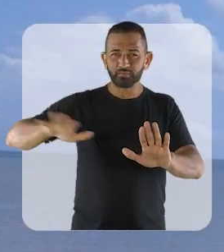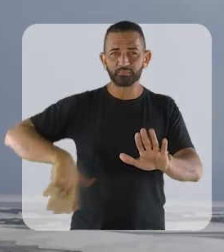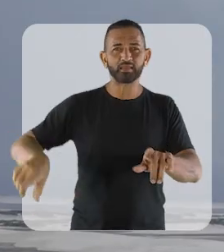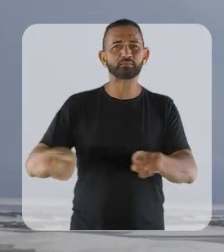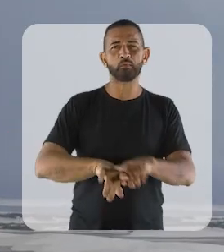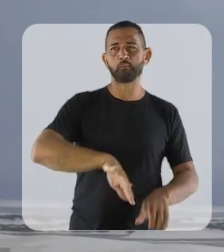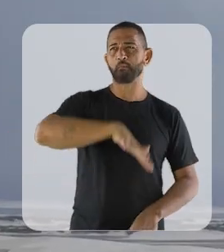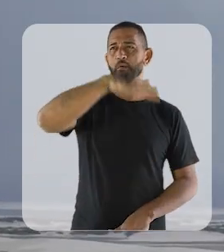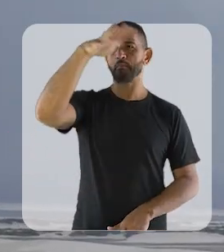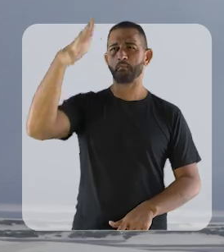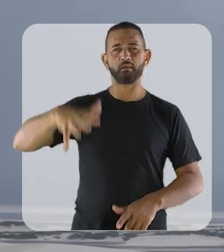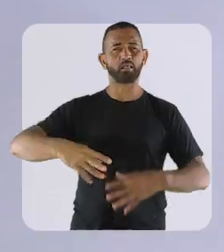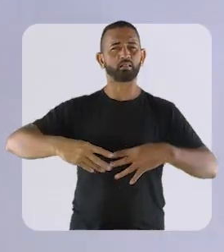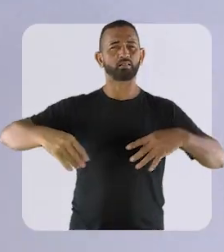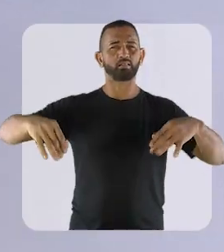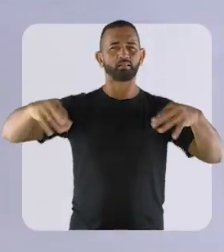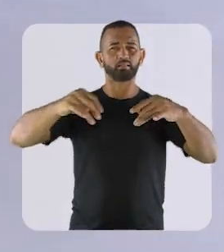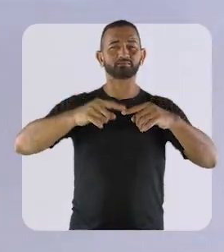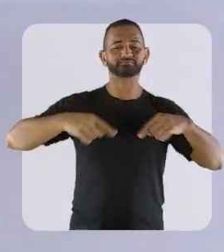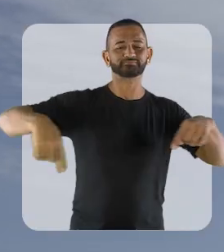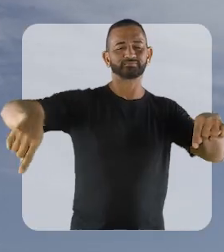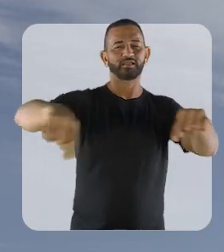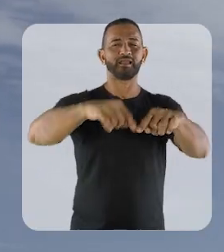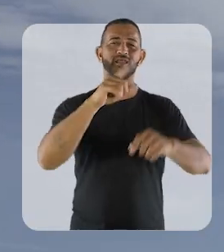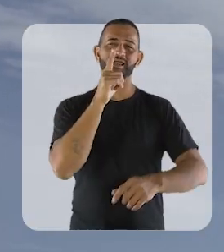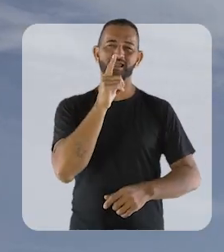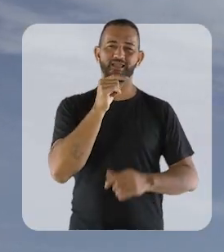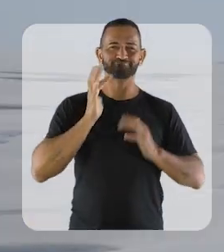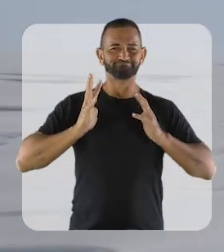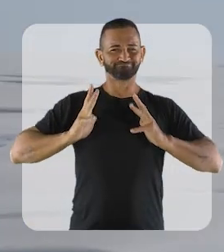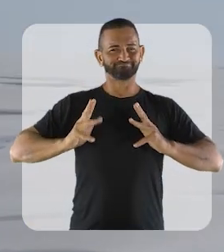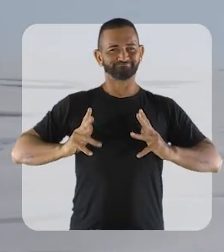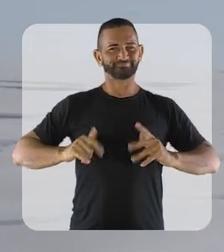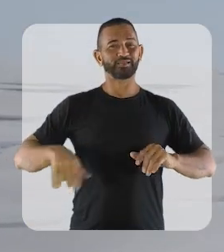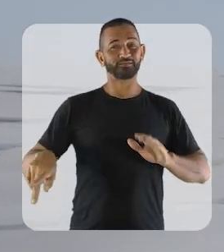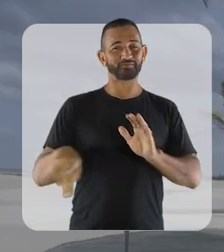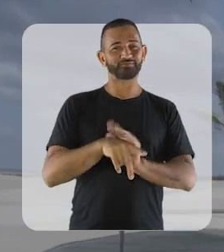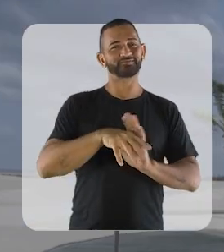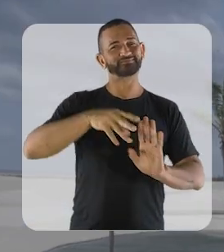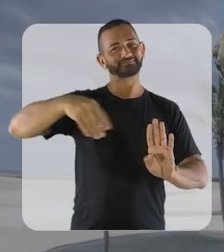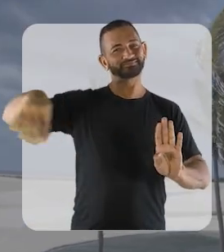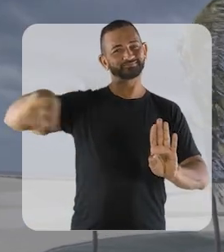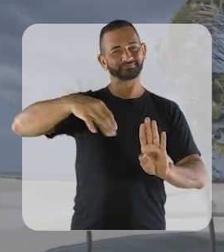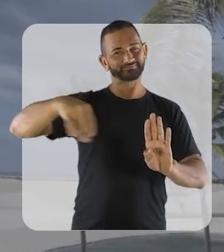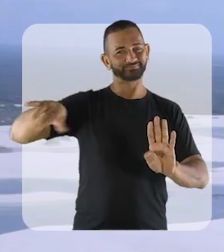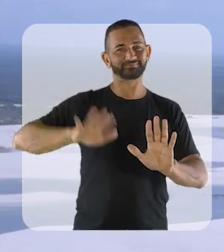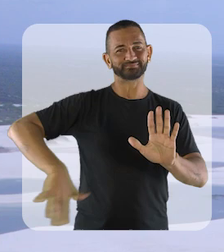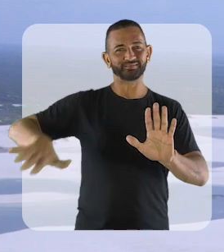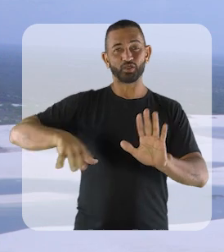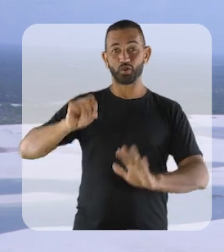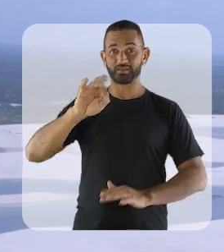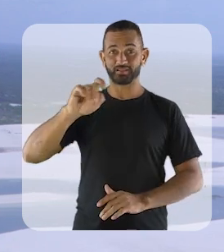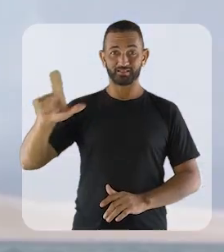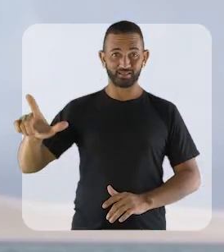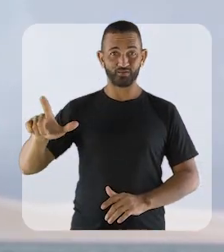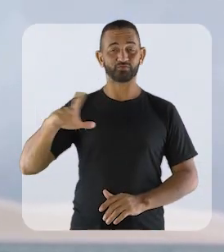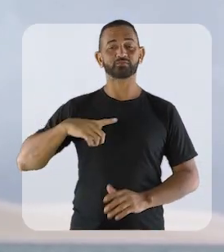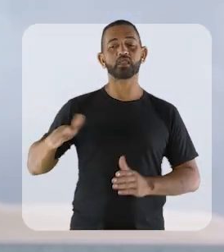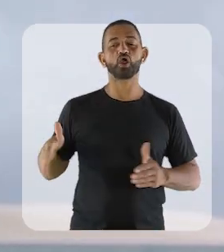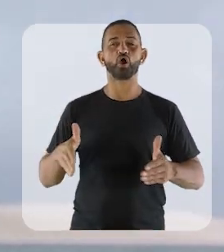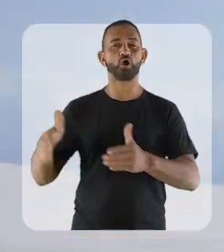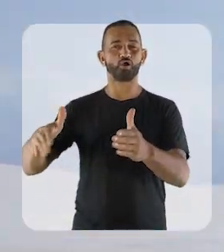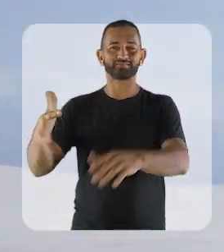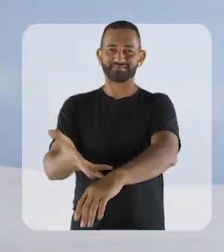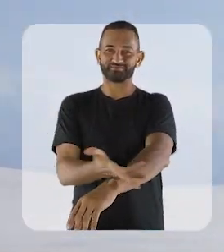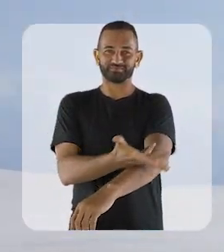dunas com milhares de lagoas de águas cristalinas, que formam os lençóis maranhenses no litoral oriental, chamada de